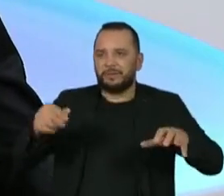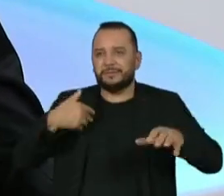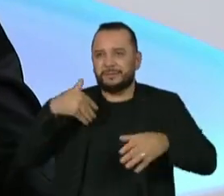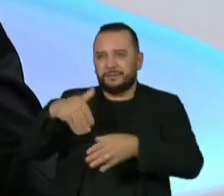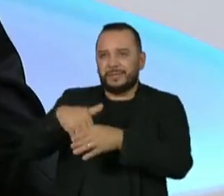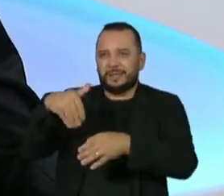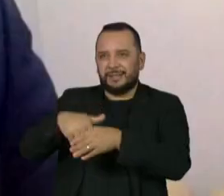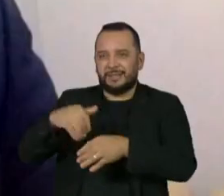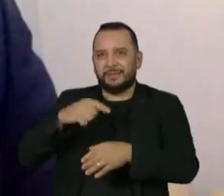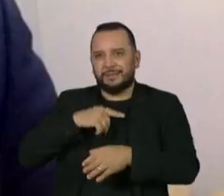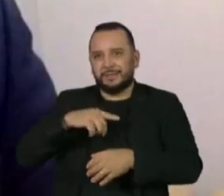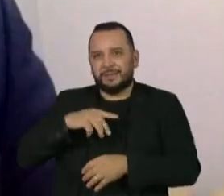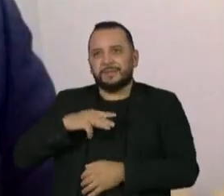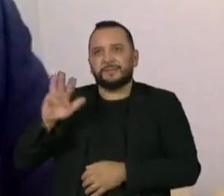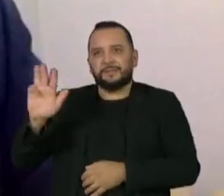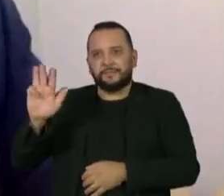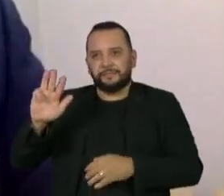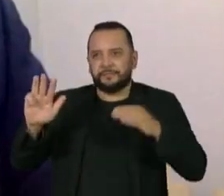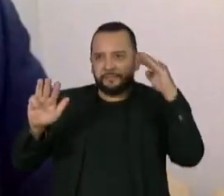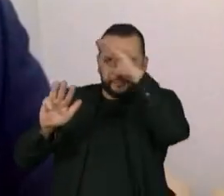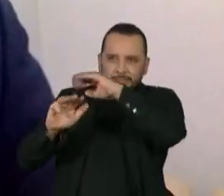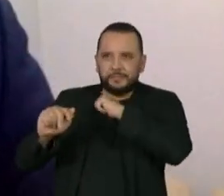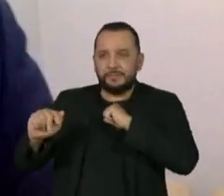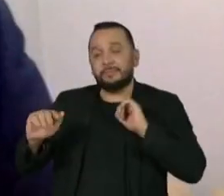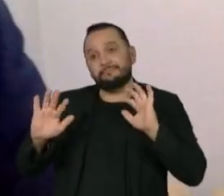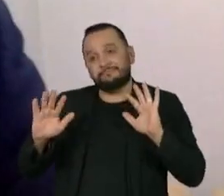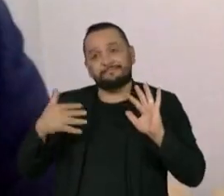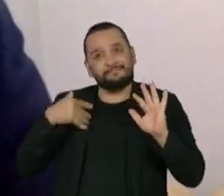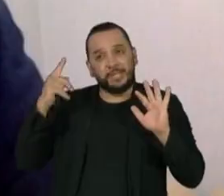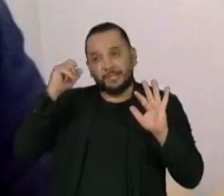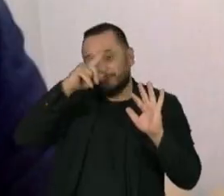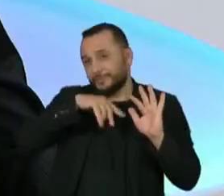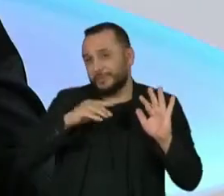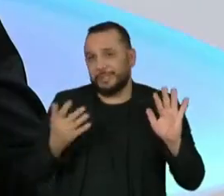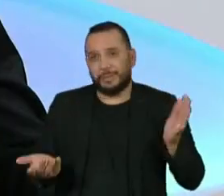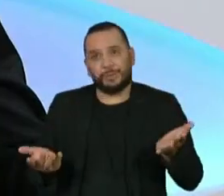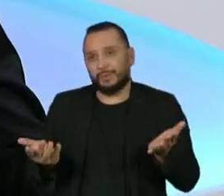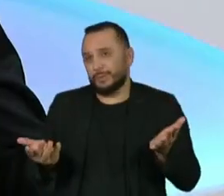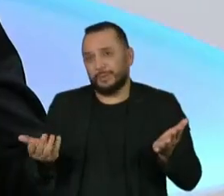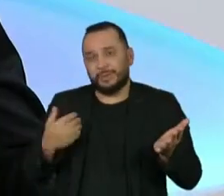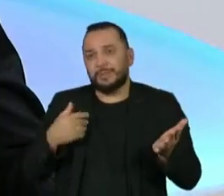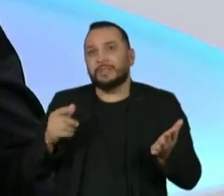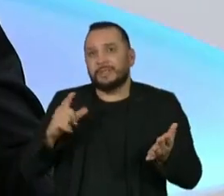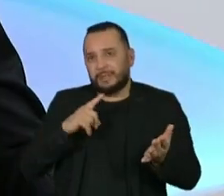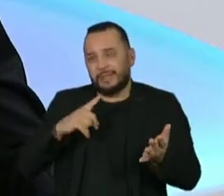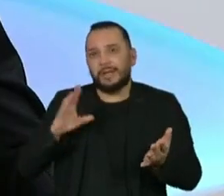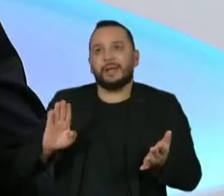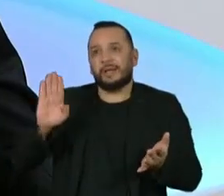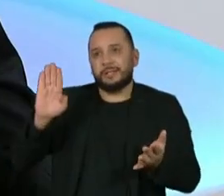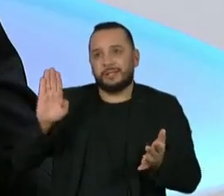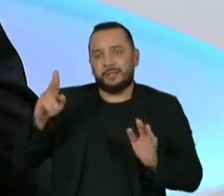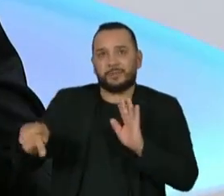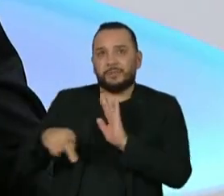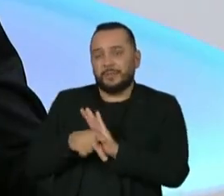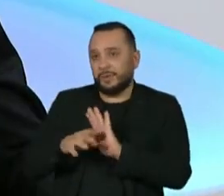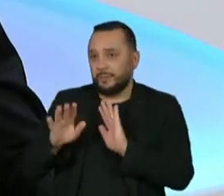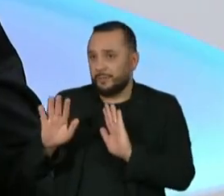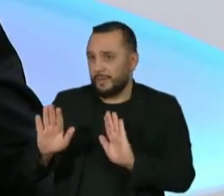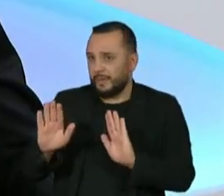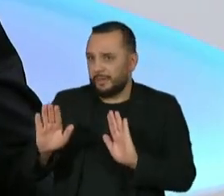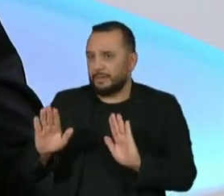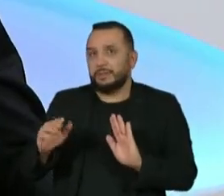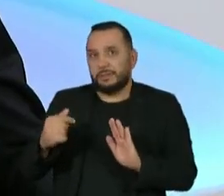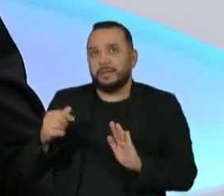eleições indicada pelas pesquisas, a situação fica evidentemente muito difícil de se ter uma candidatura própria, não obstante haja